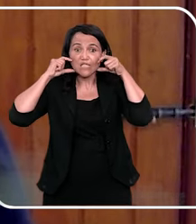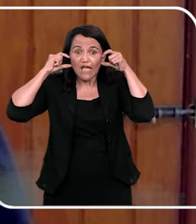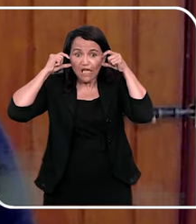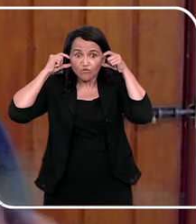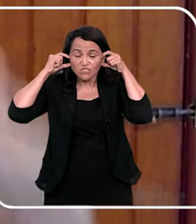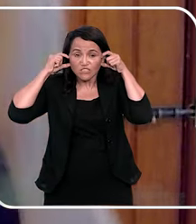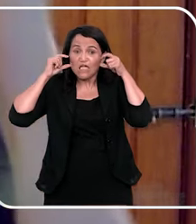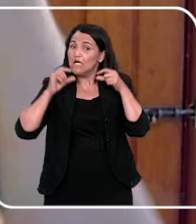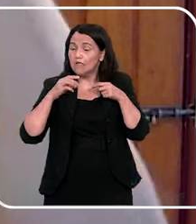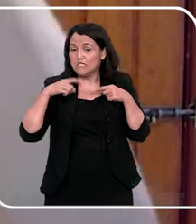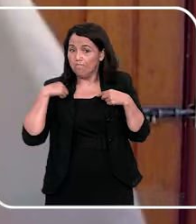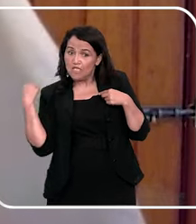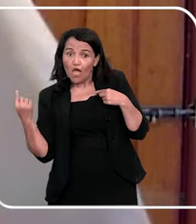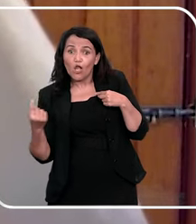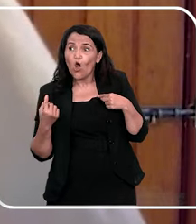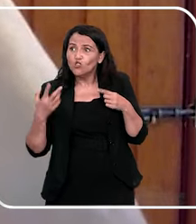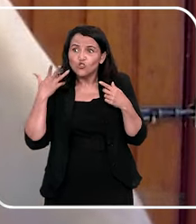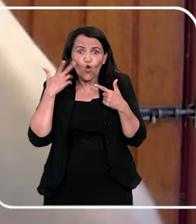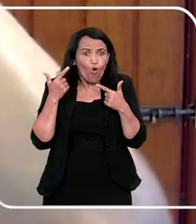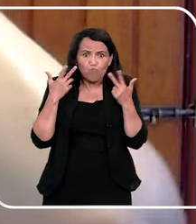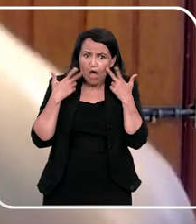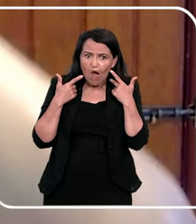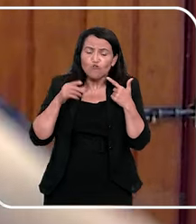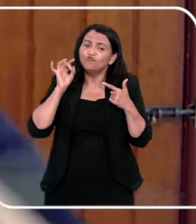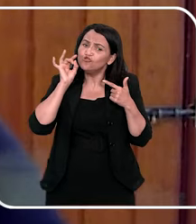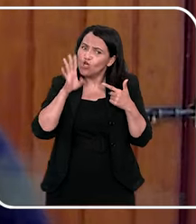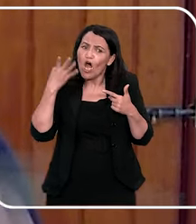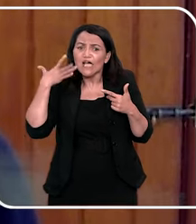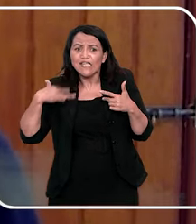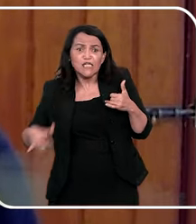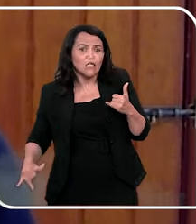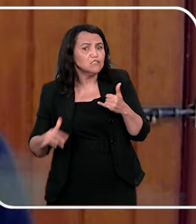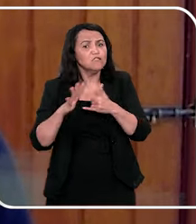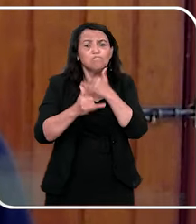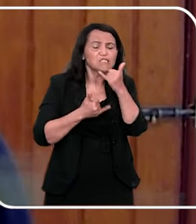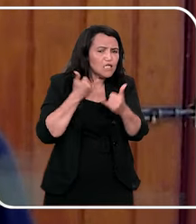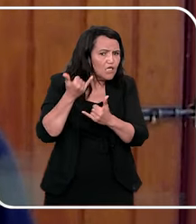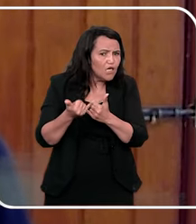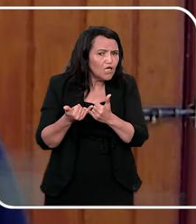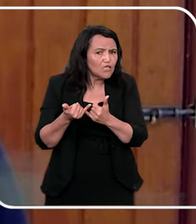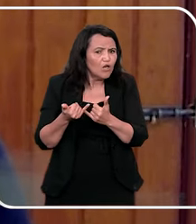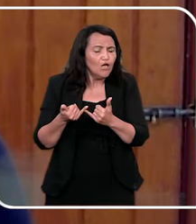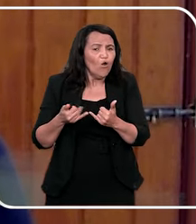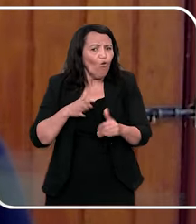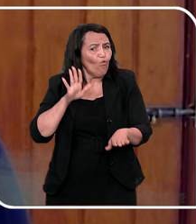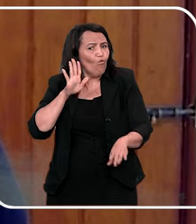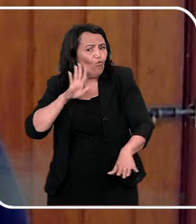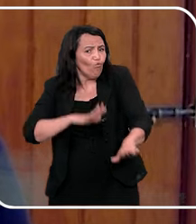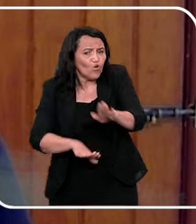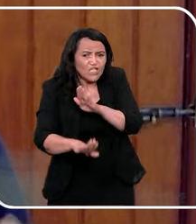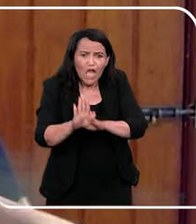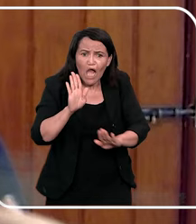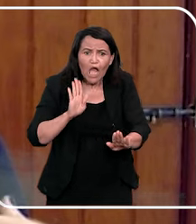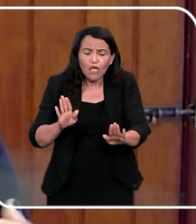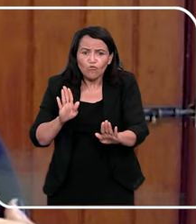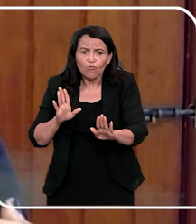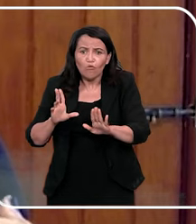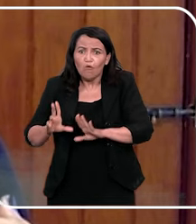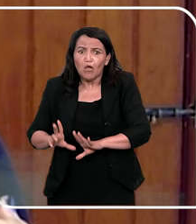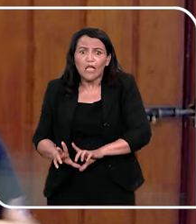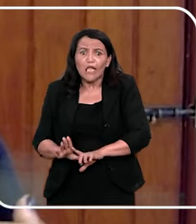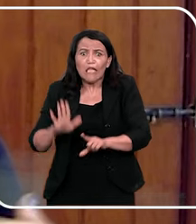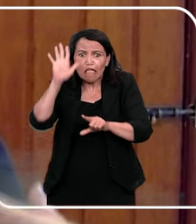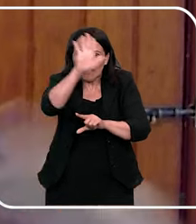criança brincando, então muito cuidado ao postar imagens dos seus filhos, eu vejo muito assim, porque eu